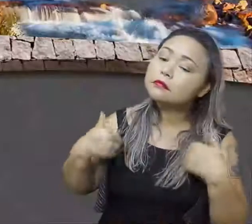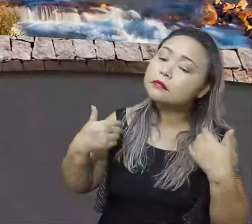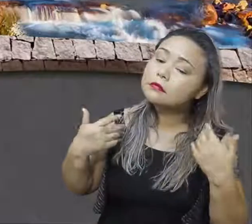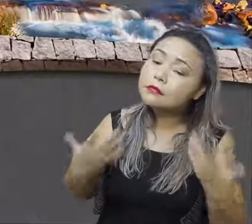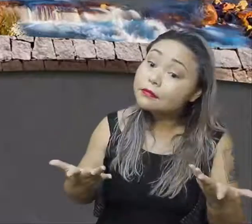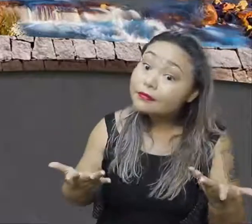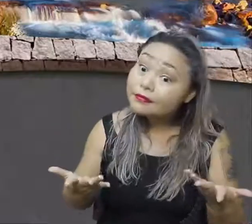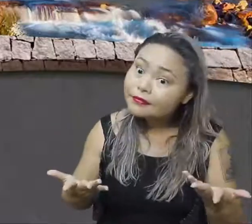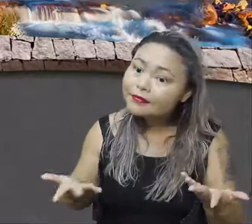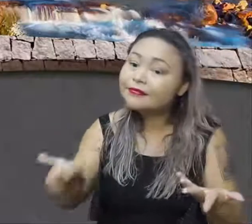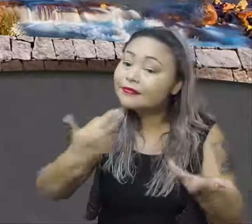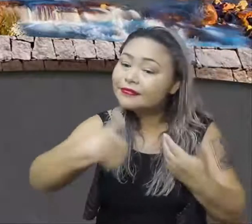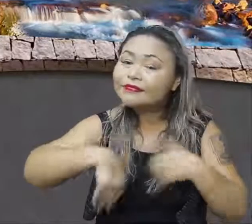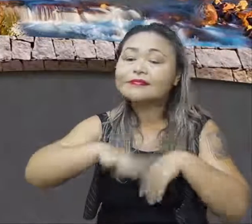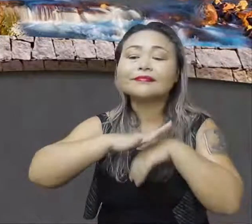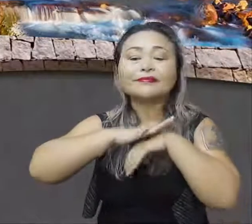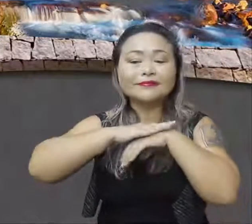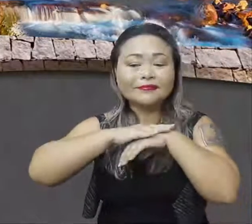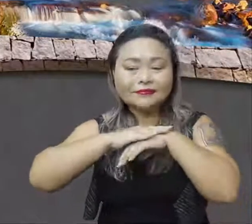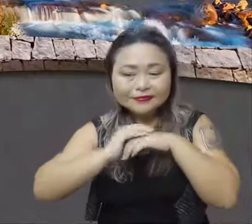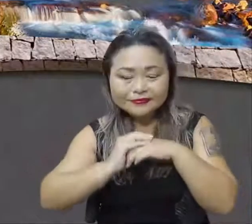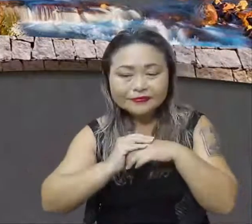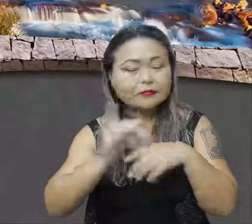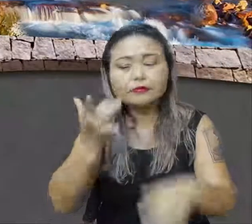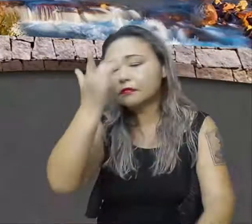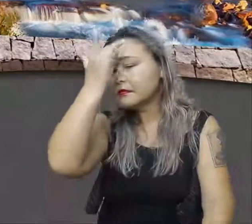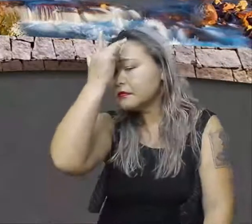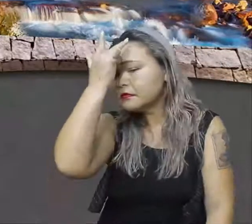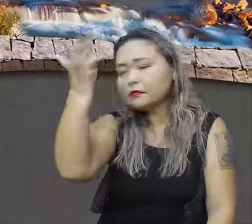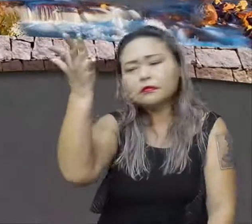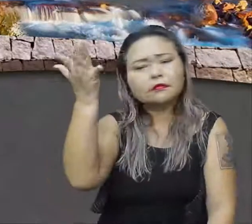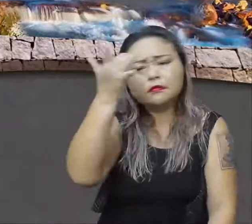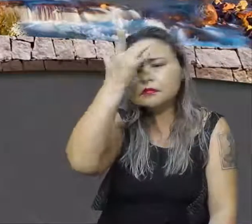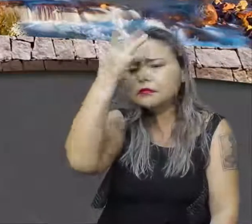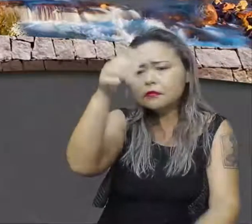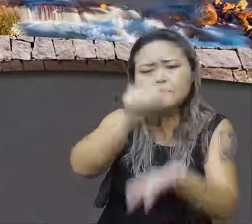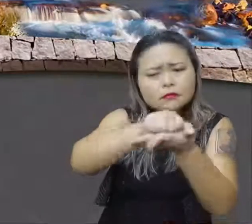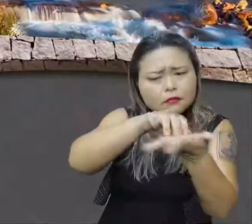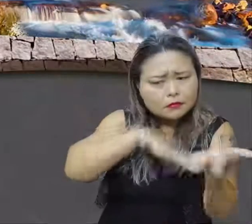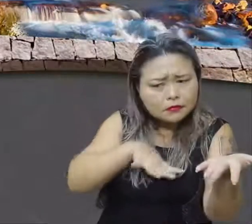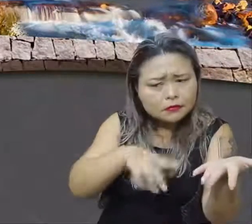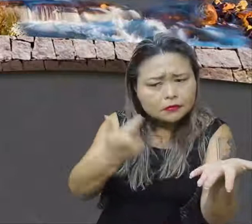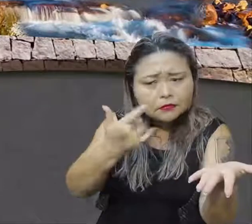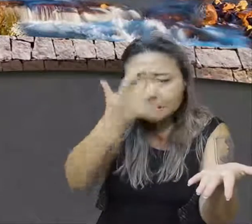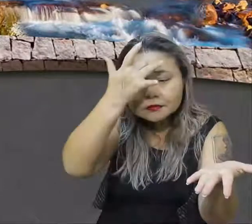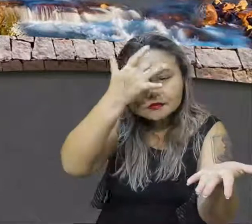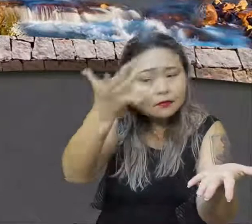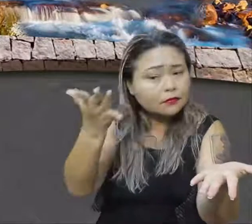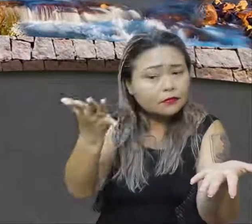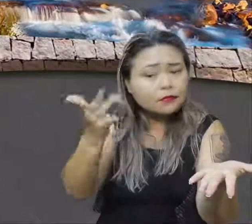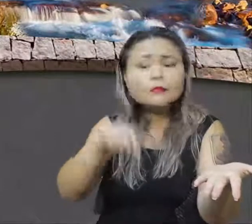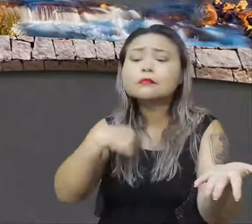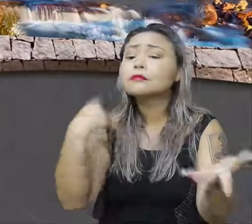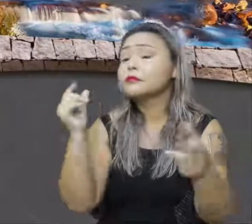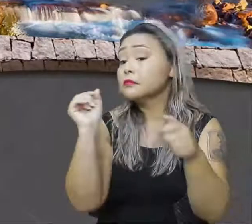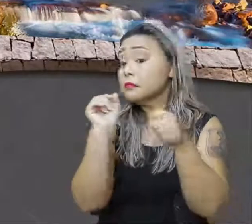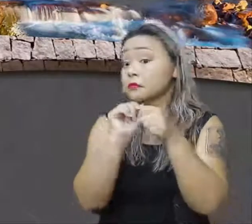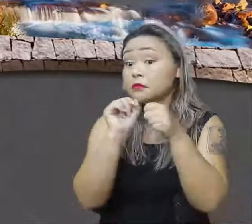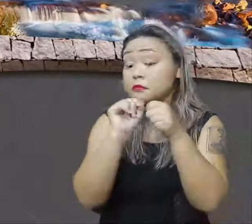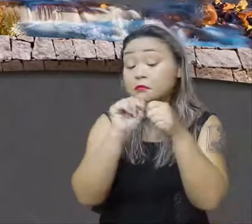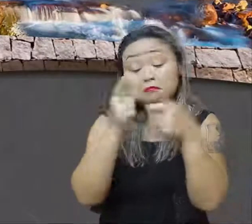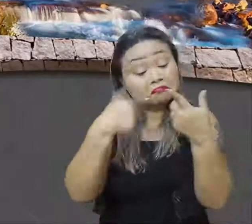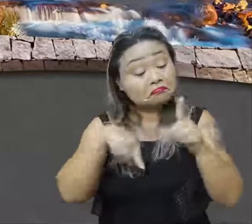E aí, meu querido, fácil esse exercício, não foi? Olha, nós fizemos aqui sem